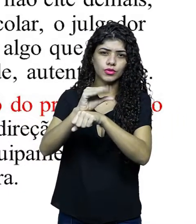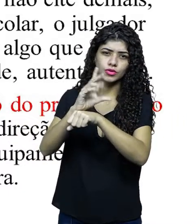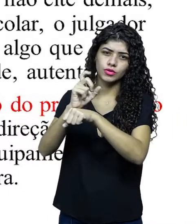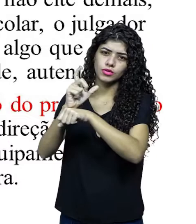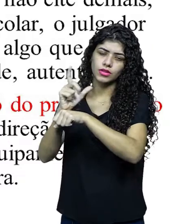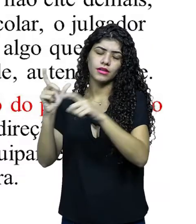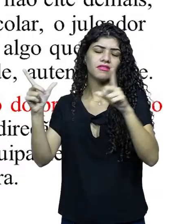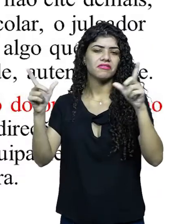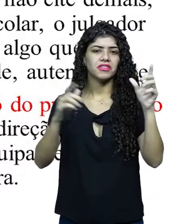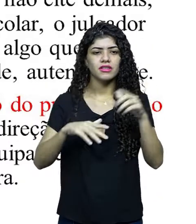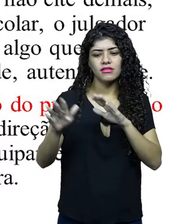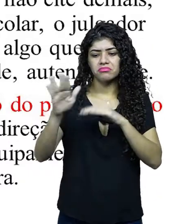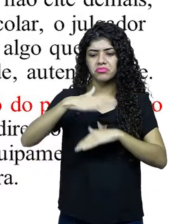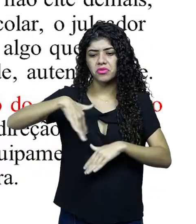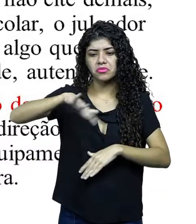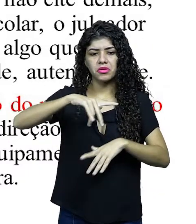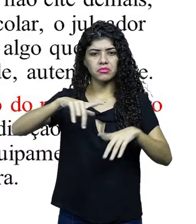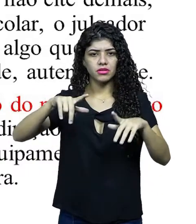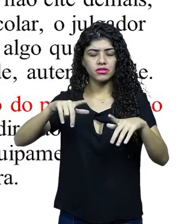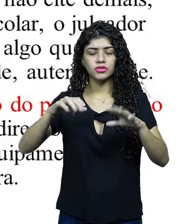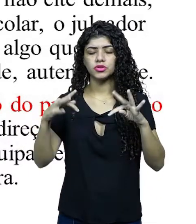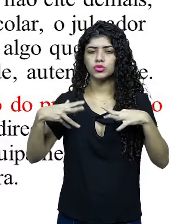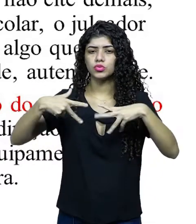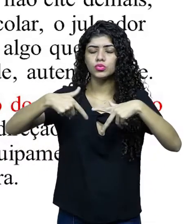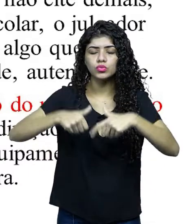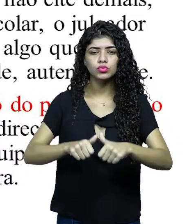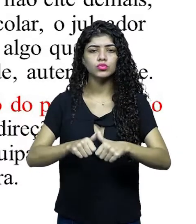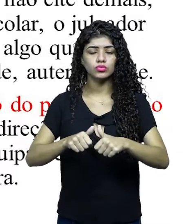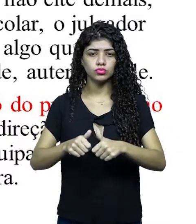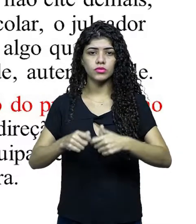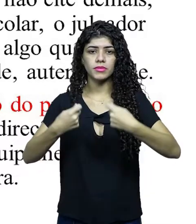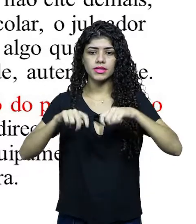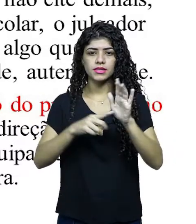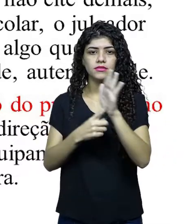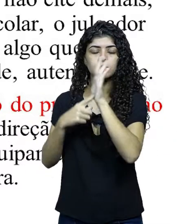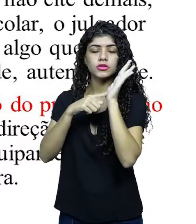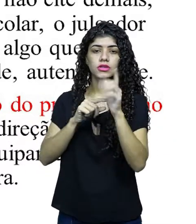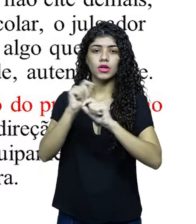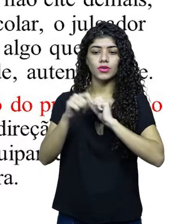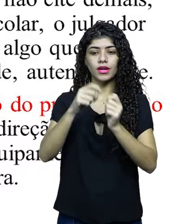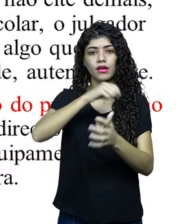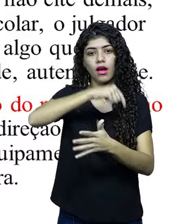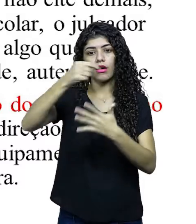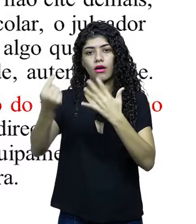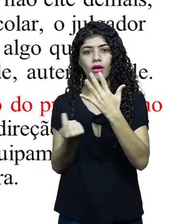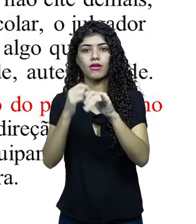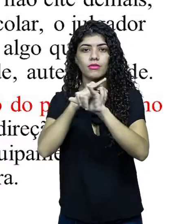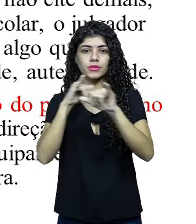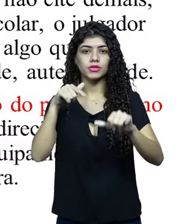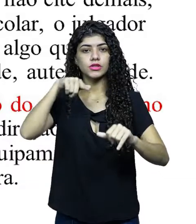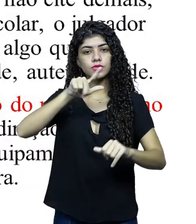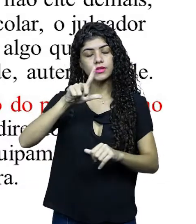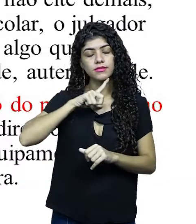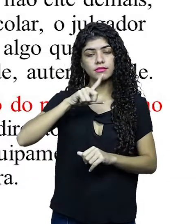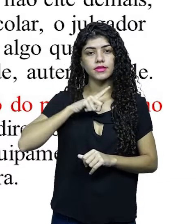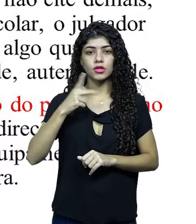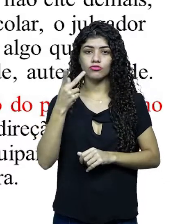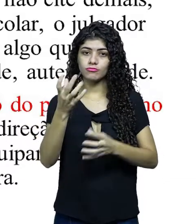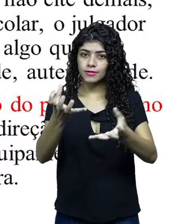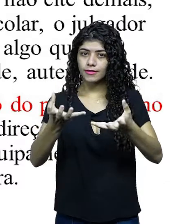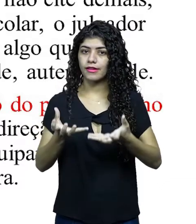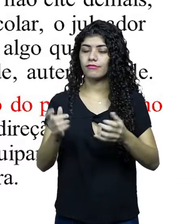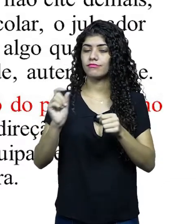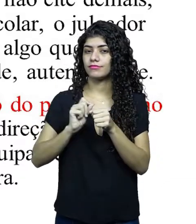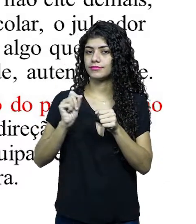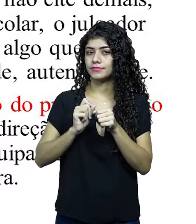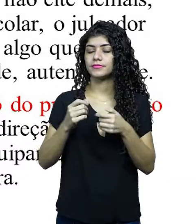aspectos técnicos, equipamentos, cenários, bandeira sonora. Tudo isso vai mostrar o leque de informações que você tem a respeito